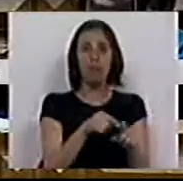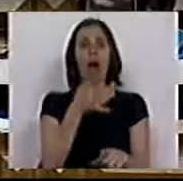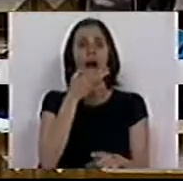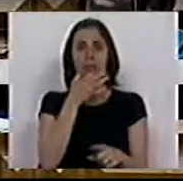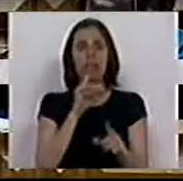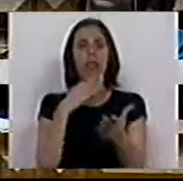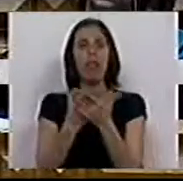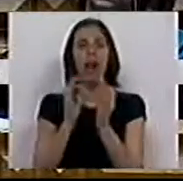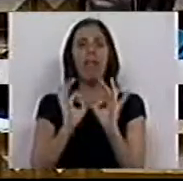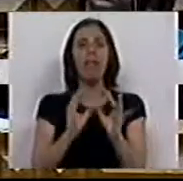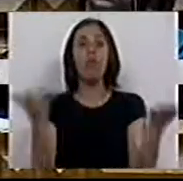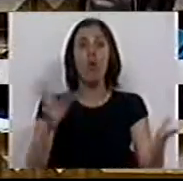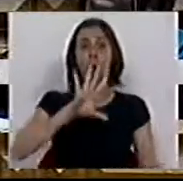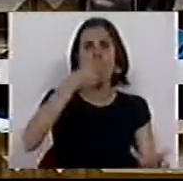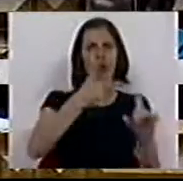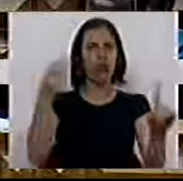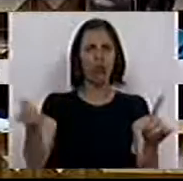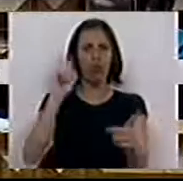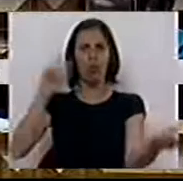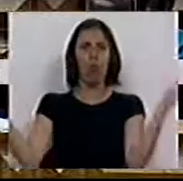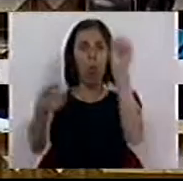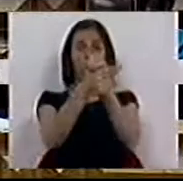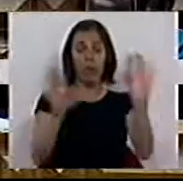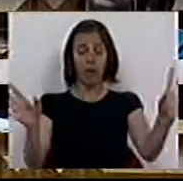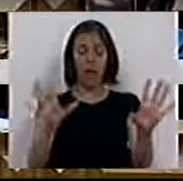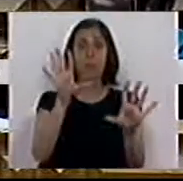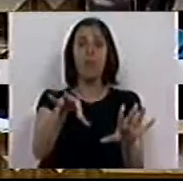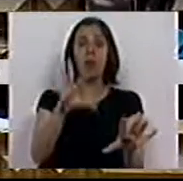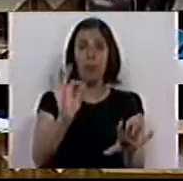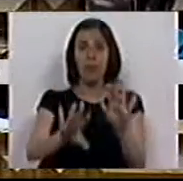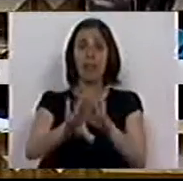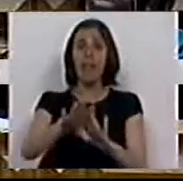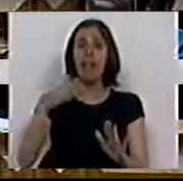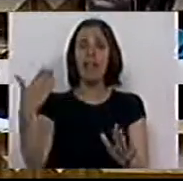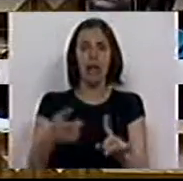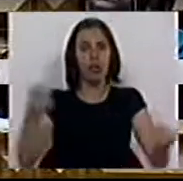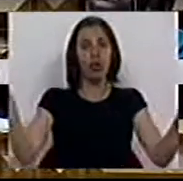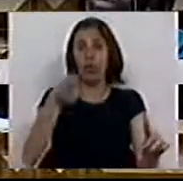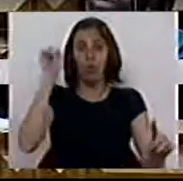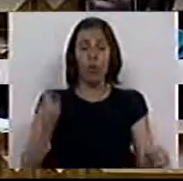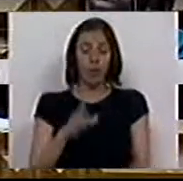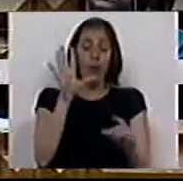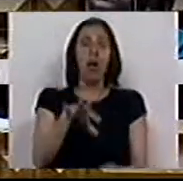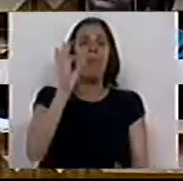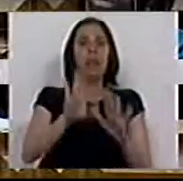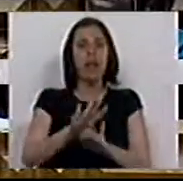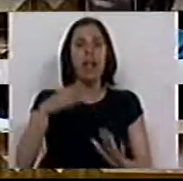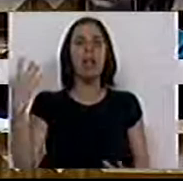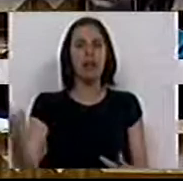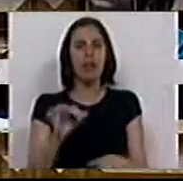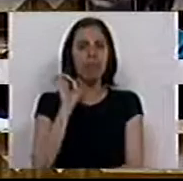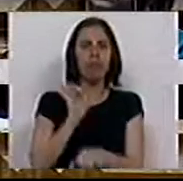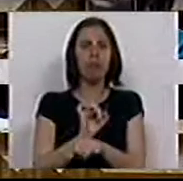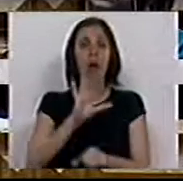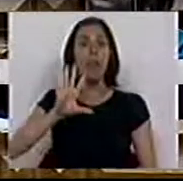finanças que servem o país e não o contrário. A opção da direita não foi essa. A opção da direita foi de